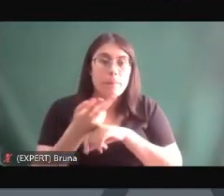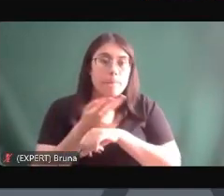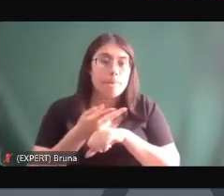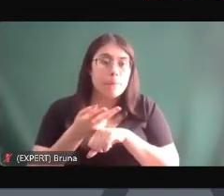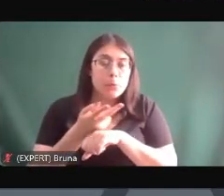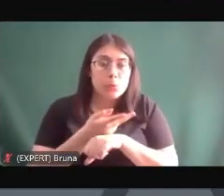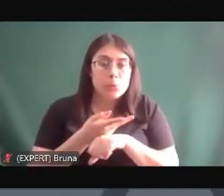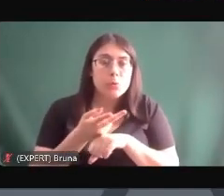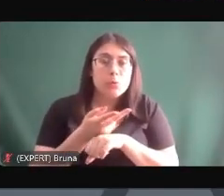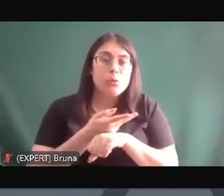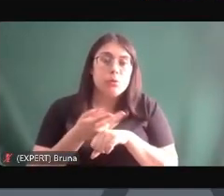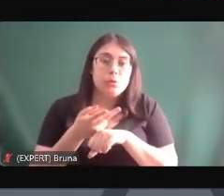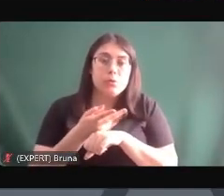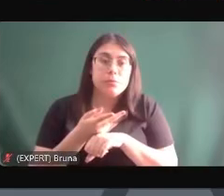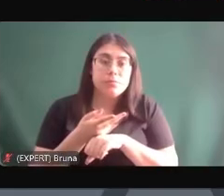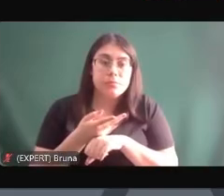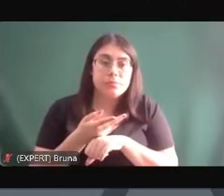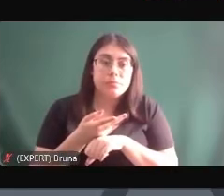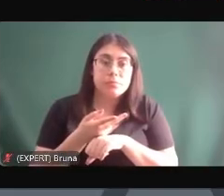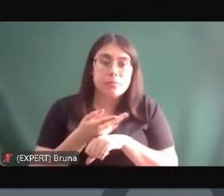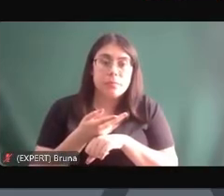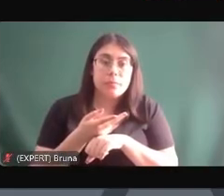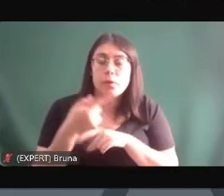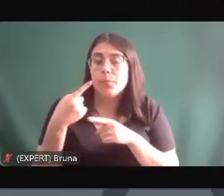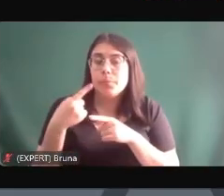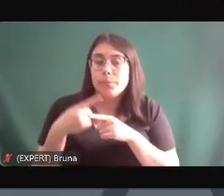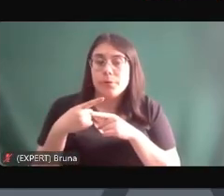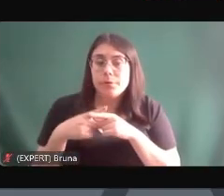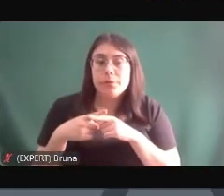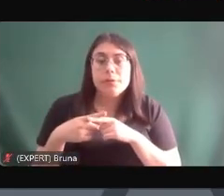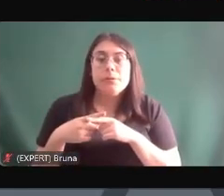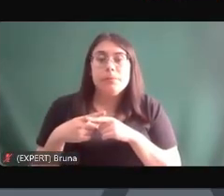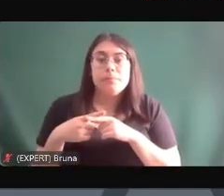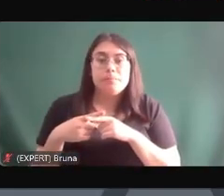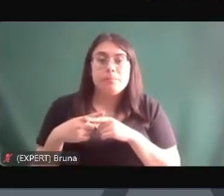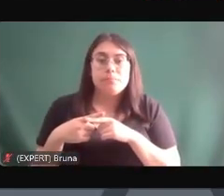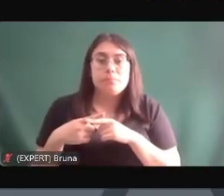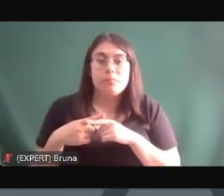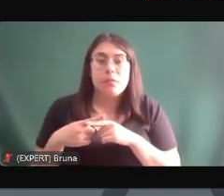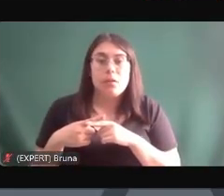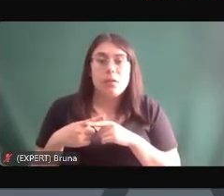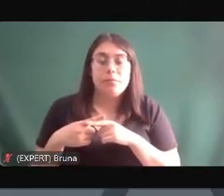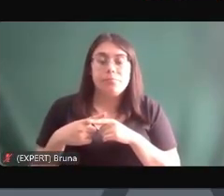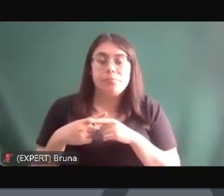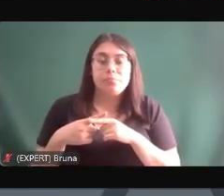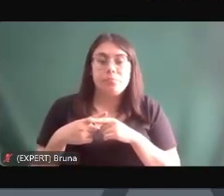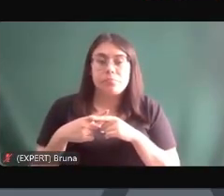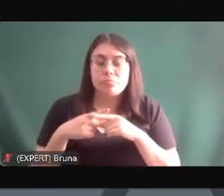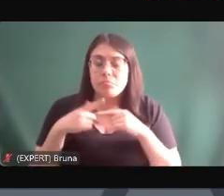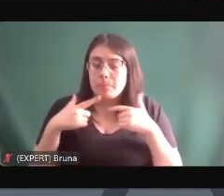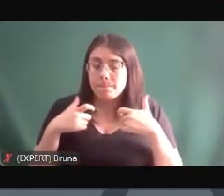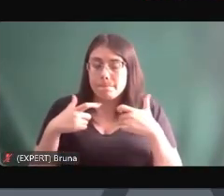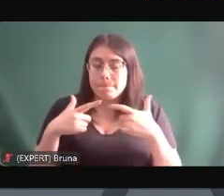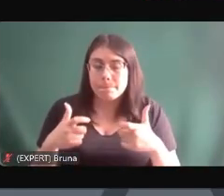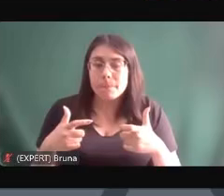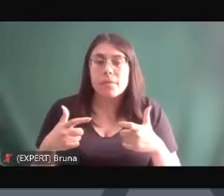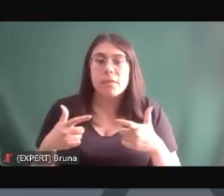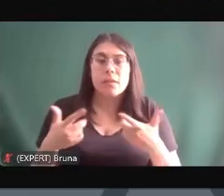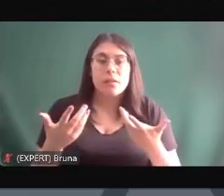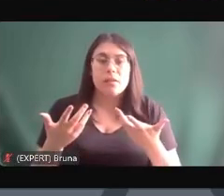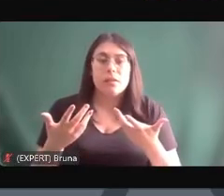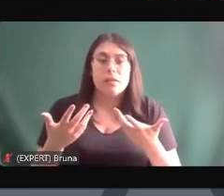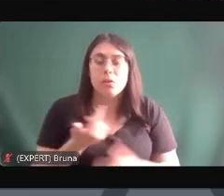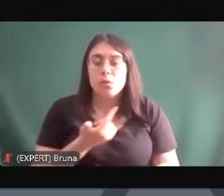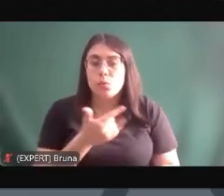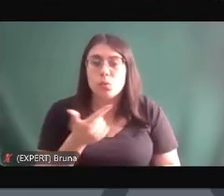vivendo corrido e por causa dessa guerra vazia e por causa dessa luta que não levou a nada ele rompeu os laços